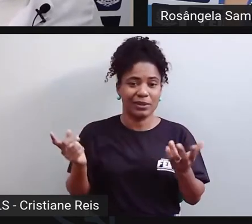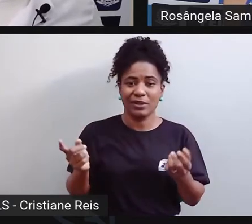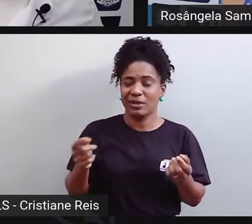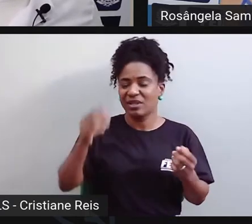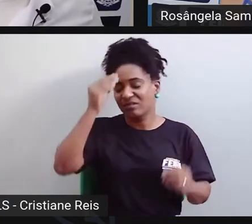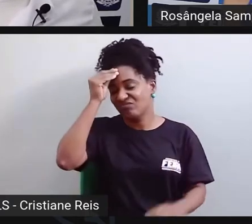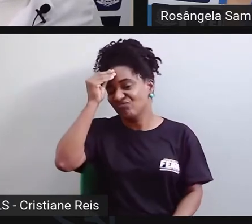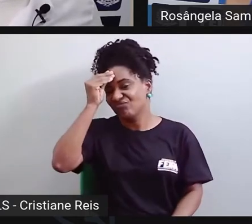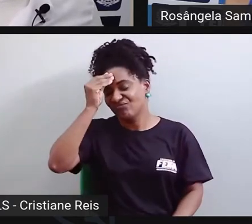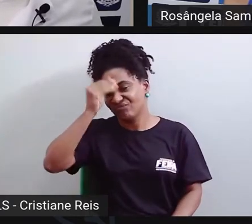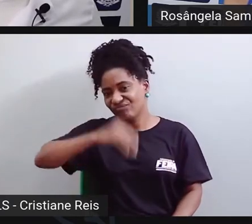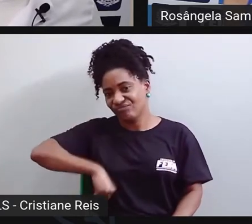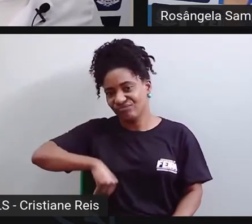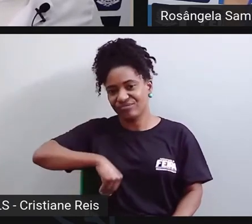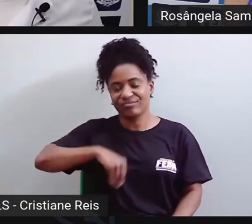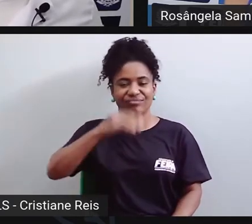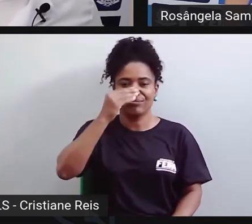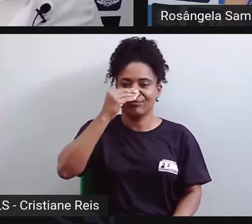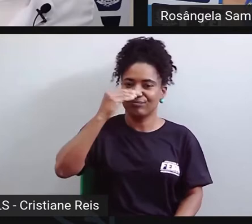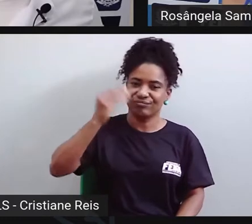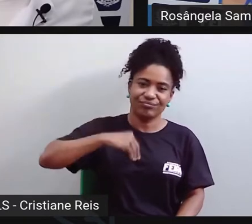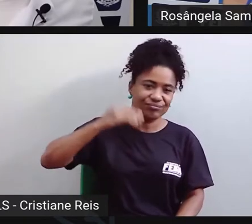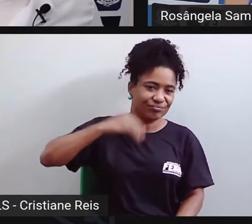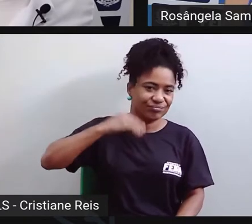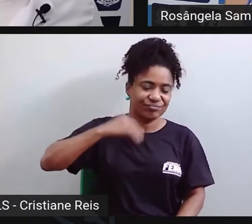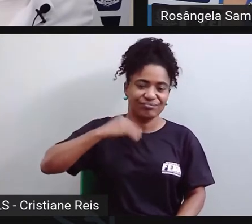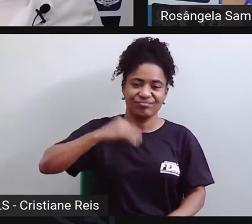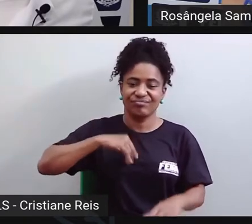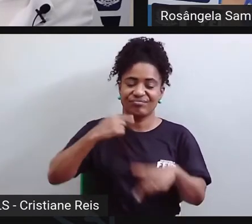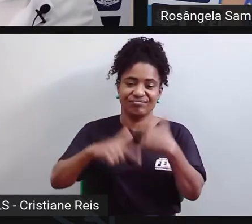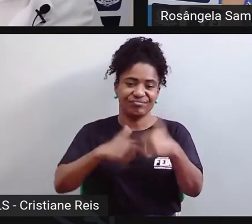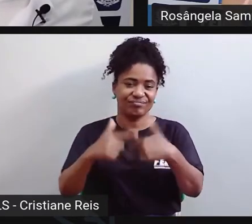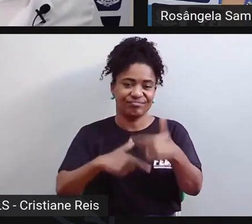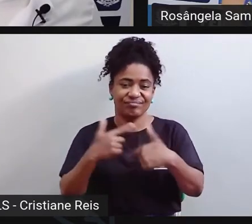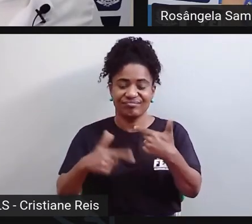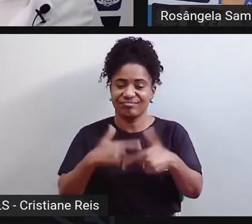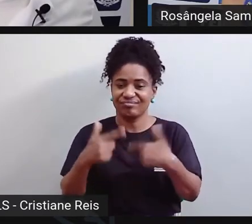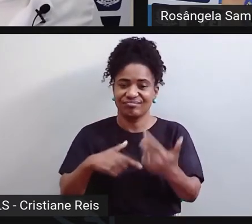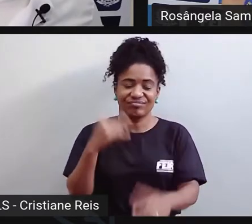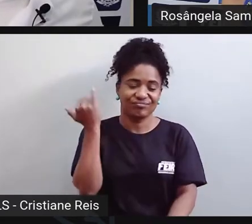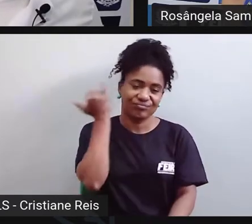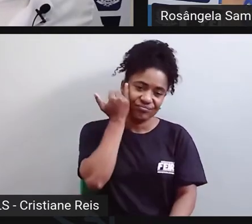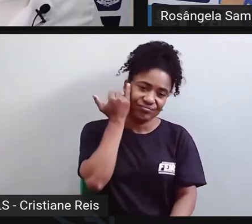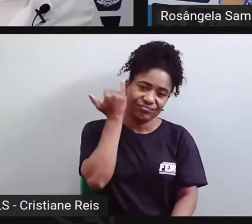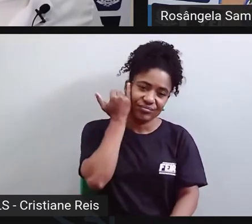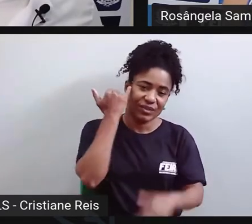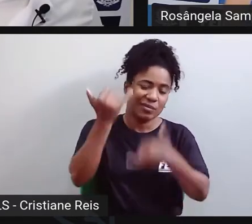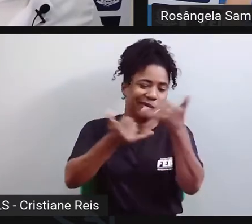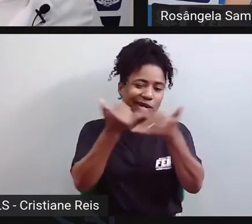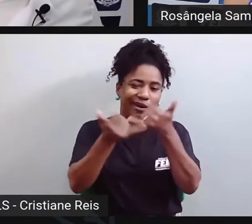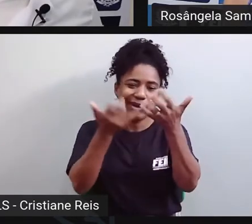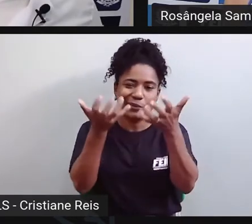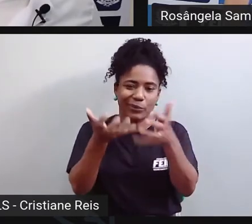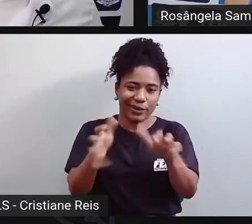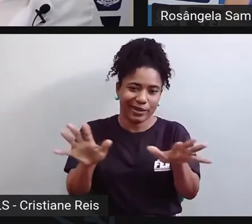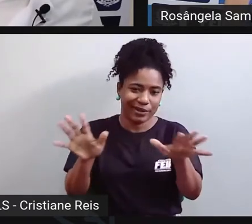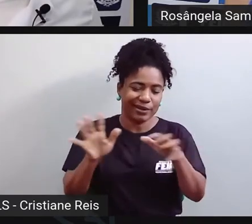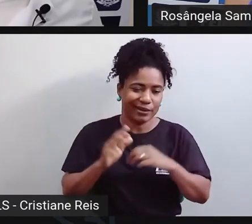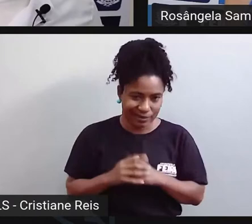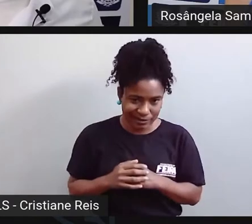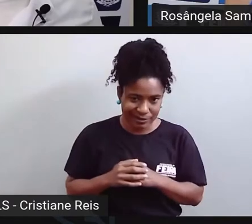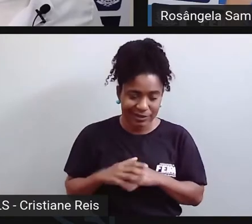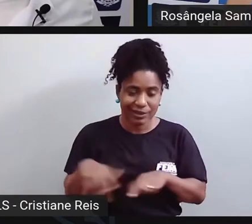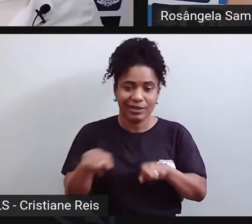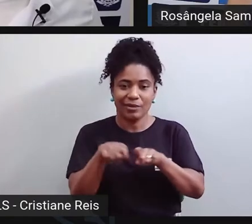preocupar com atividades que são próprias da infância e da adolescência, um afastamento